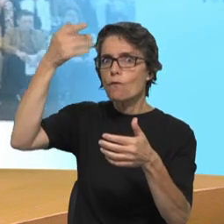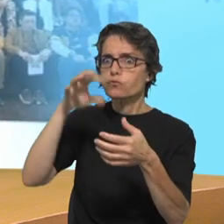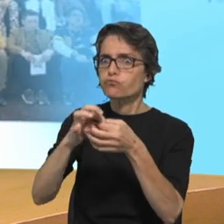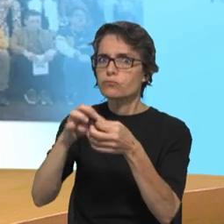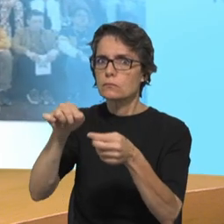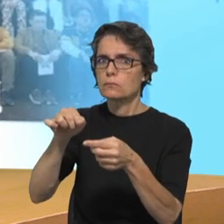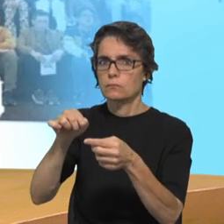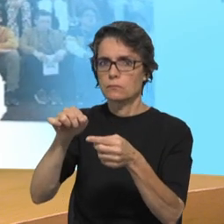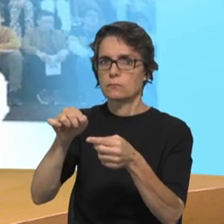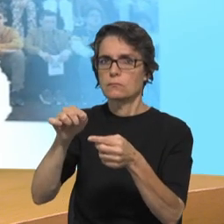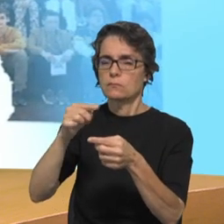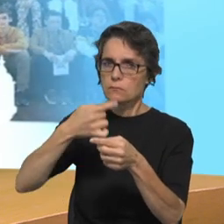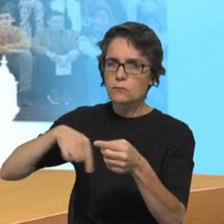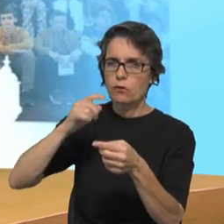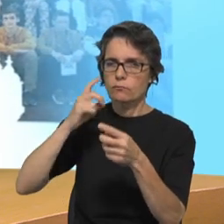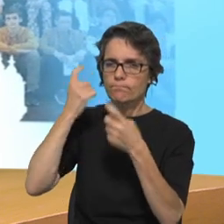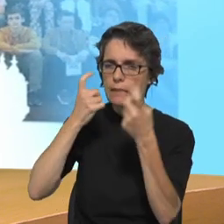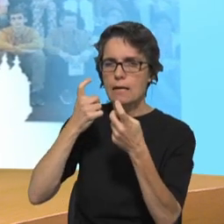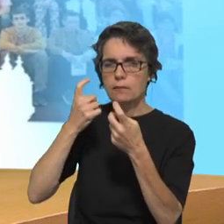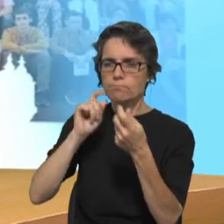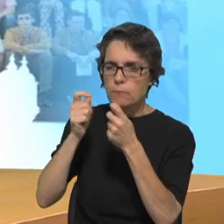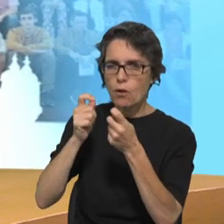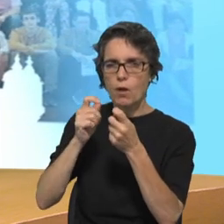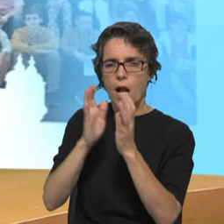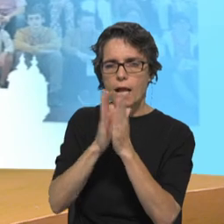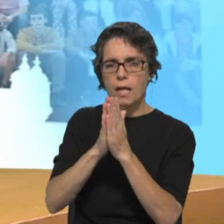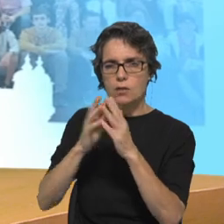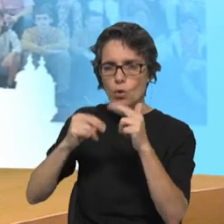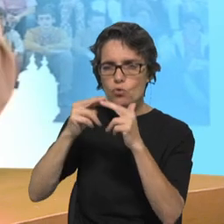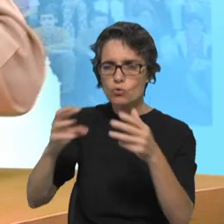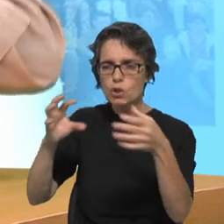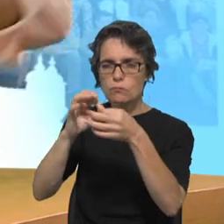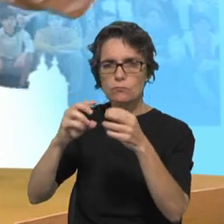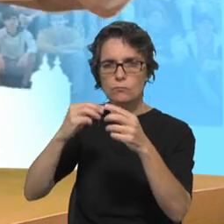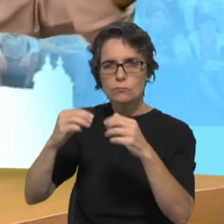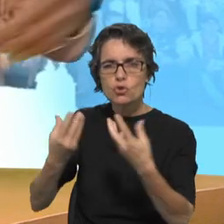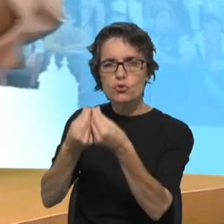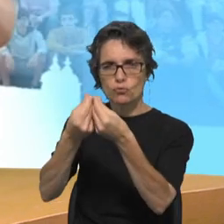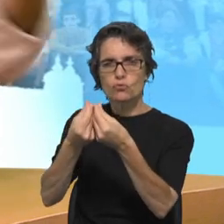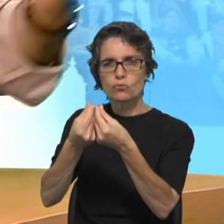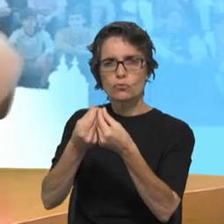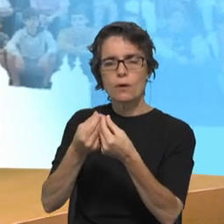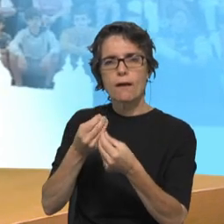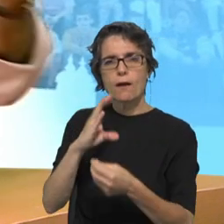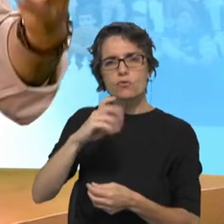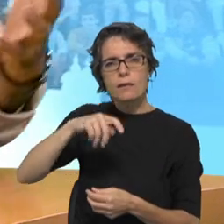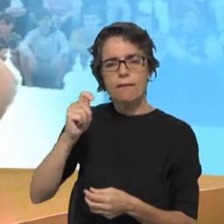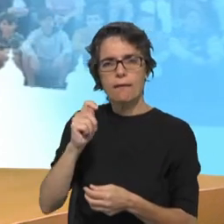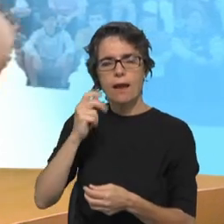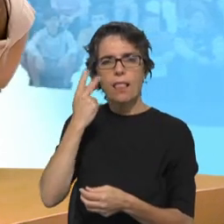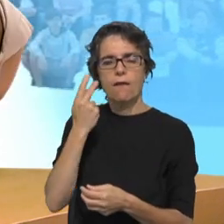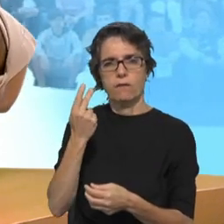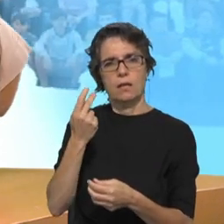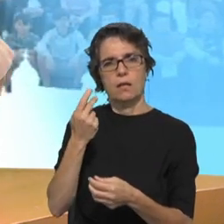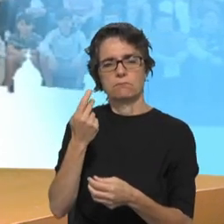aprofundar ainda mais. o CNE tomar parte na vida cívica e social do nosso país